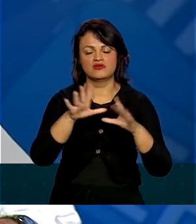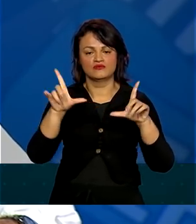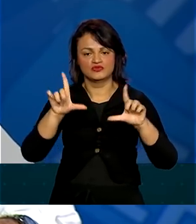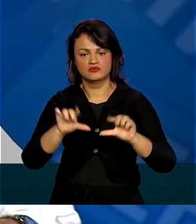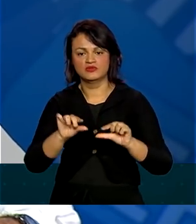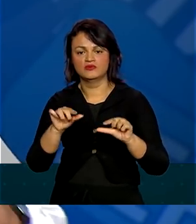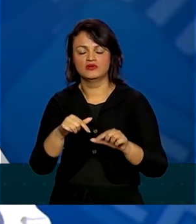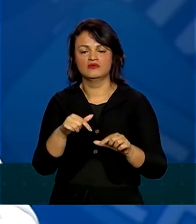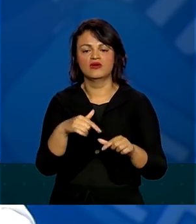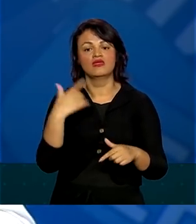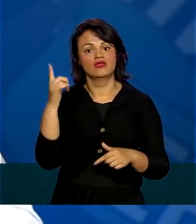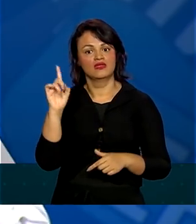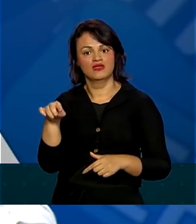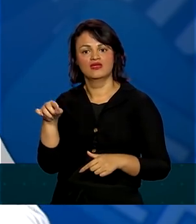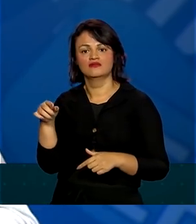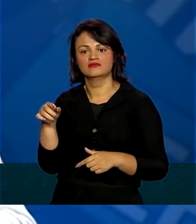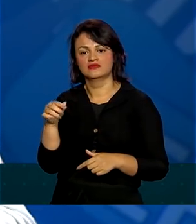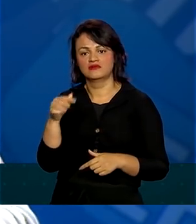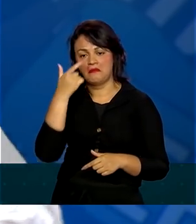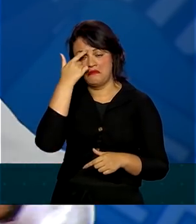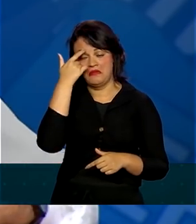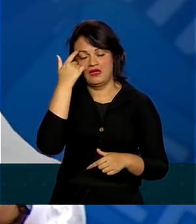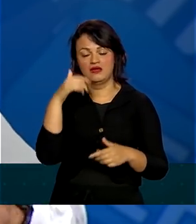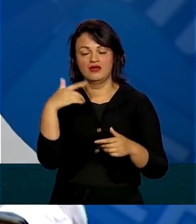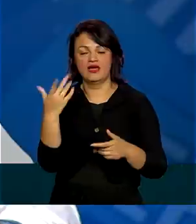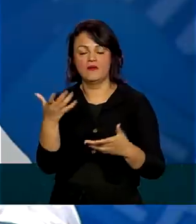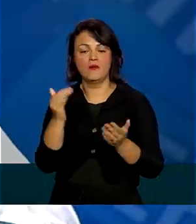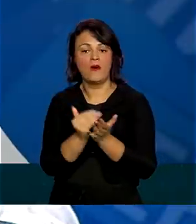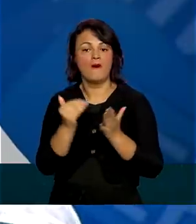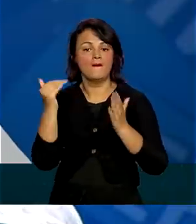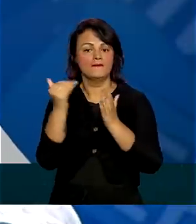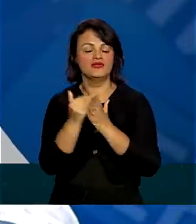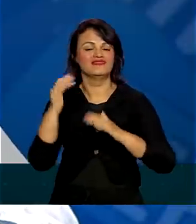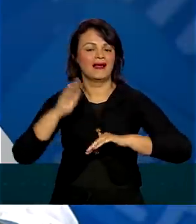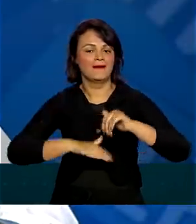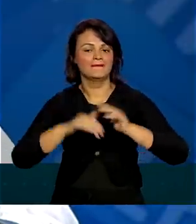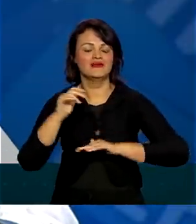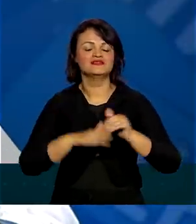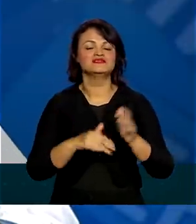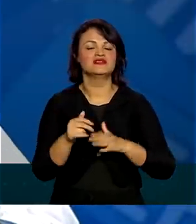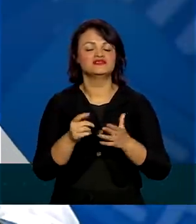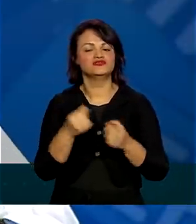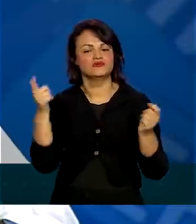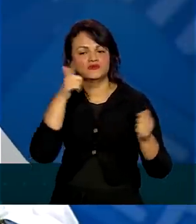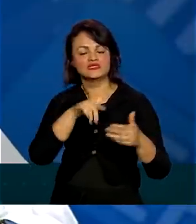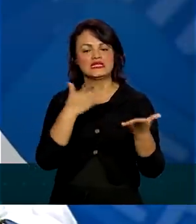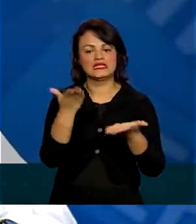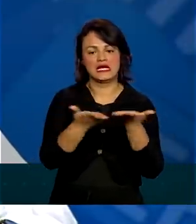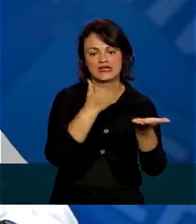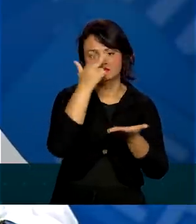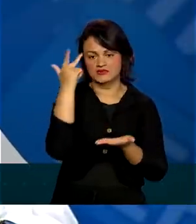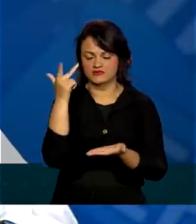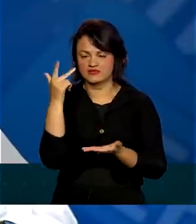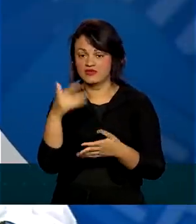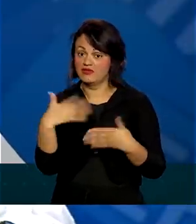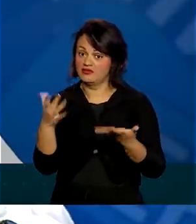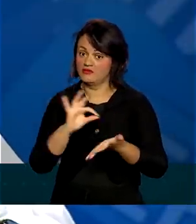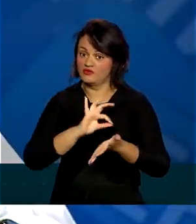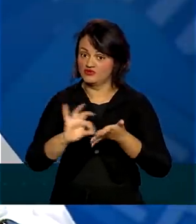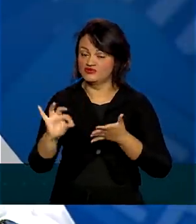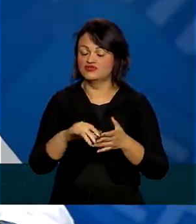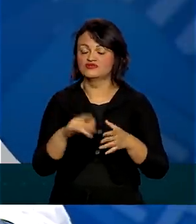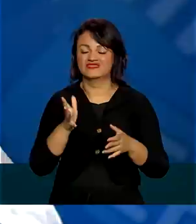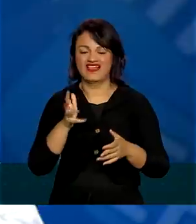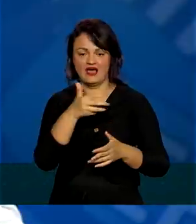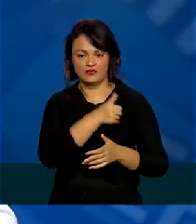ela se presta nesse momento para que a gente aumente a nossa capacidade de atendimento. Então, esses registros, eles vão ser